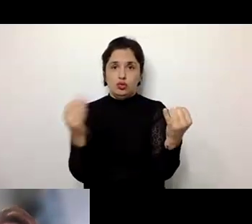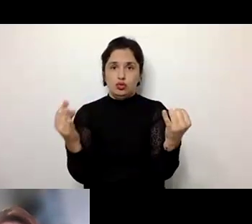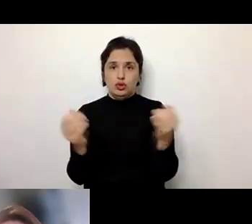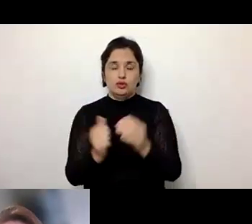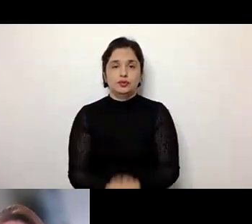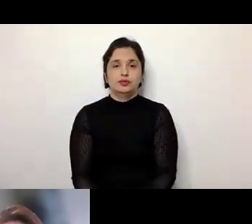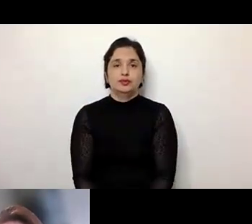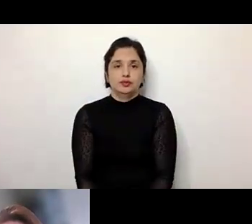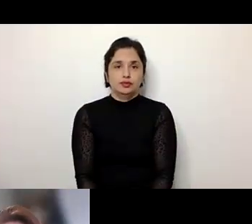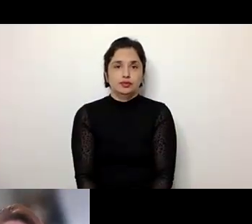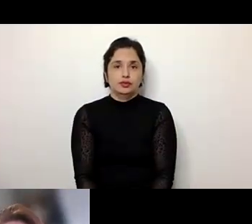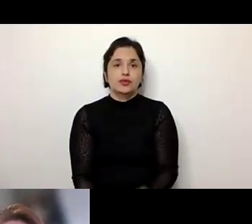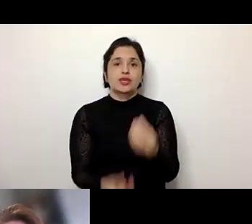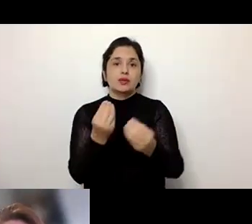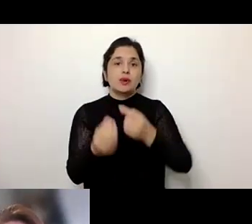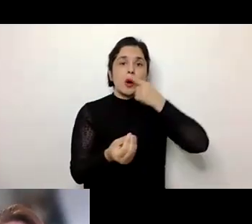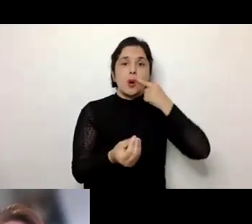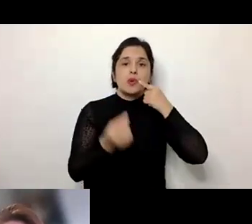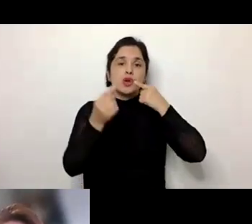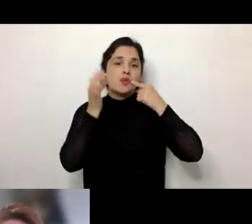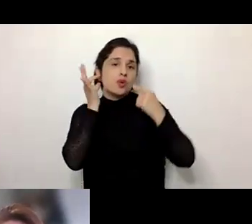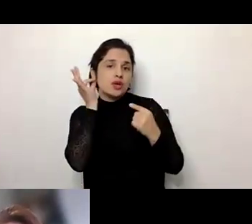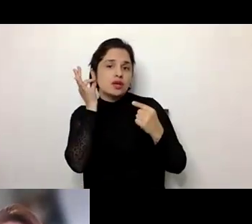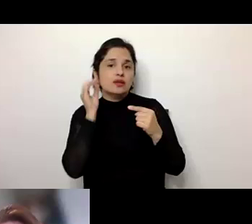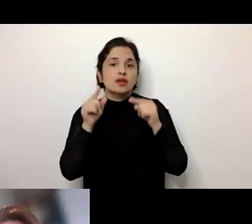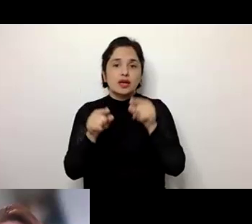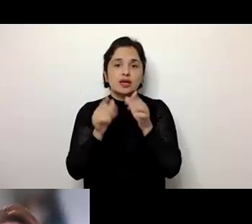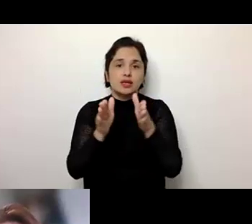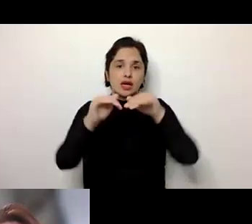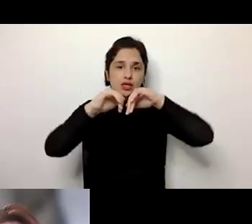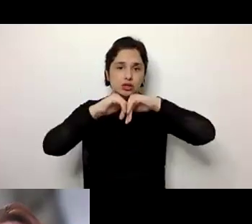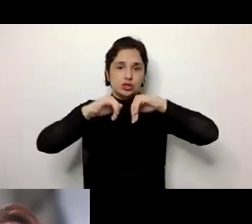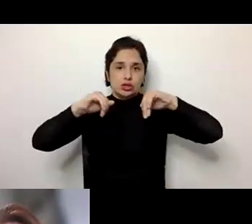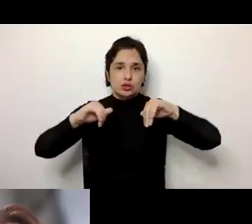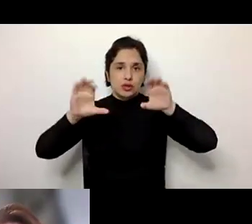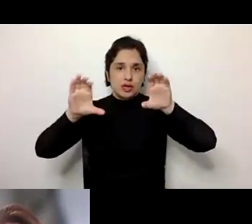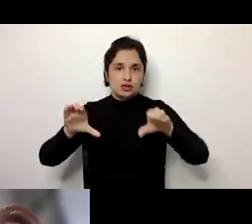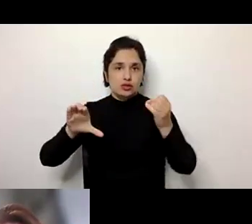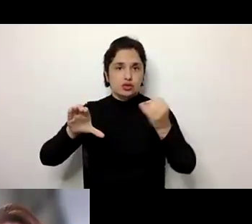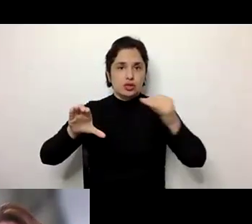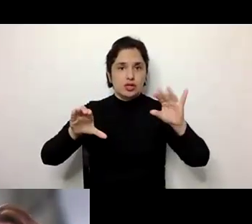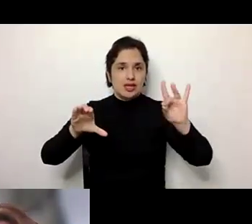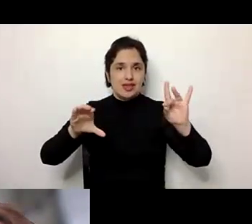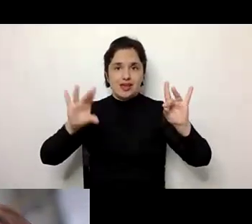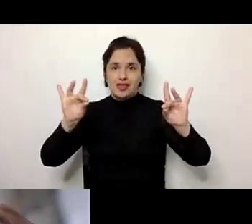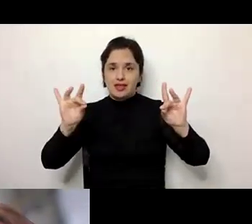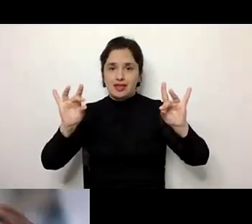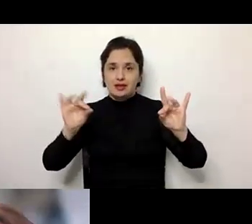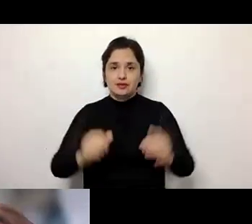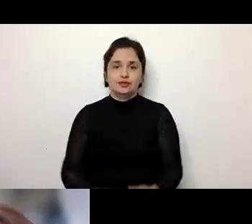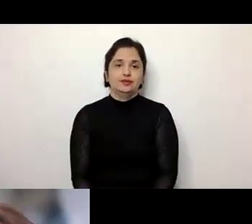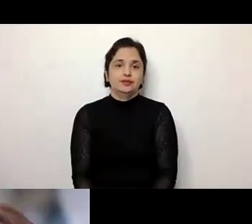2022? Nós temos aqui já a separação em anos, vejam, que nós temos